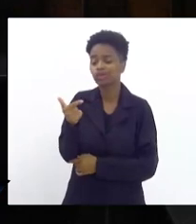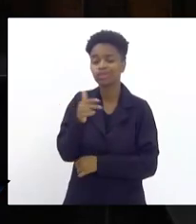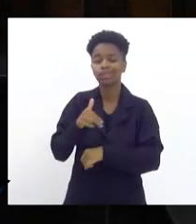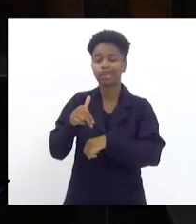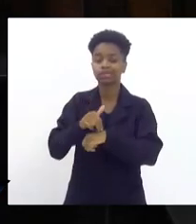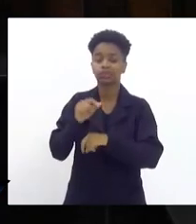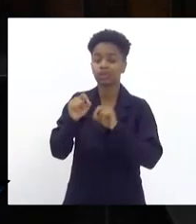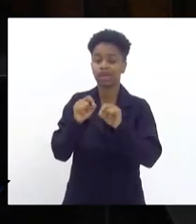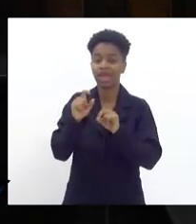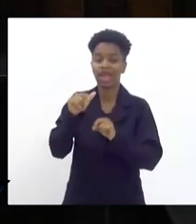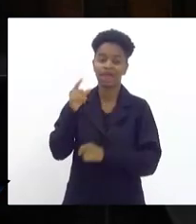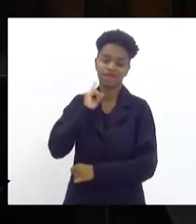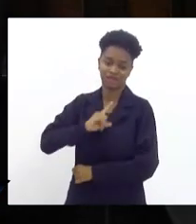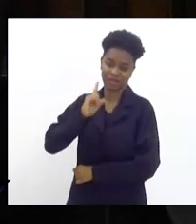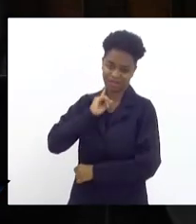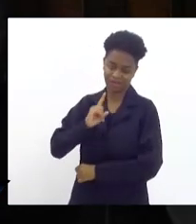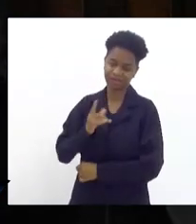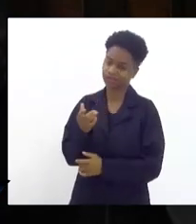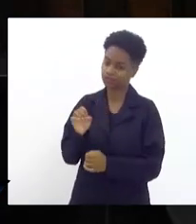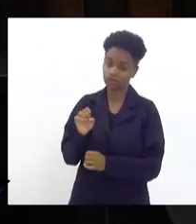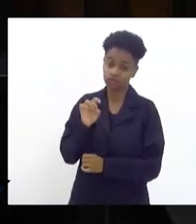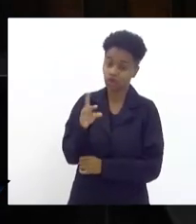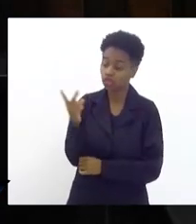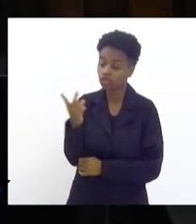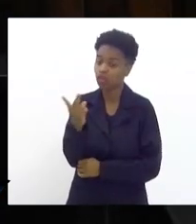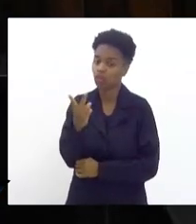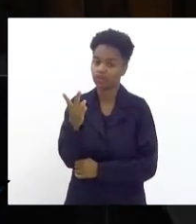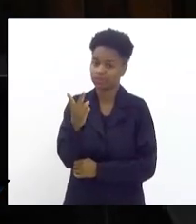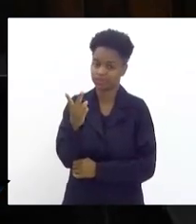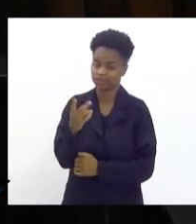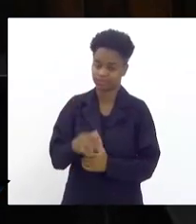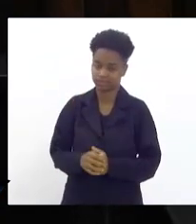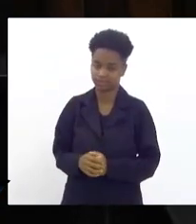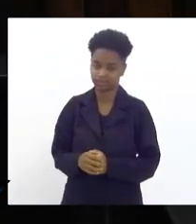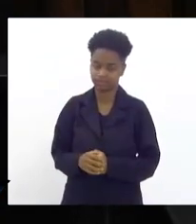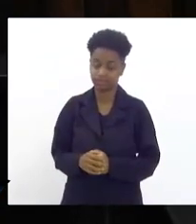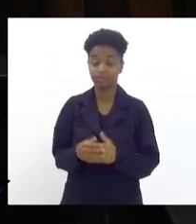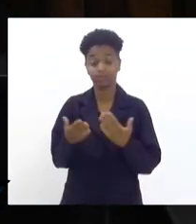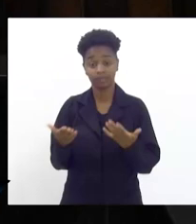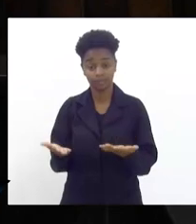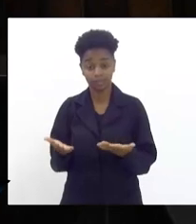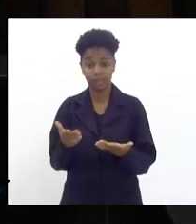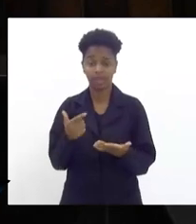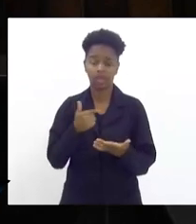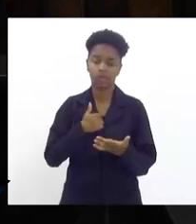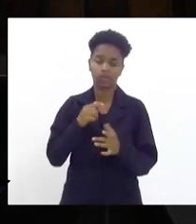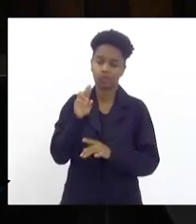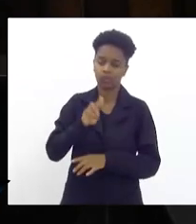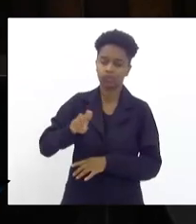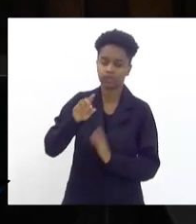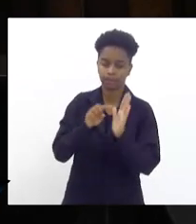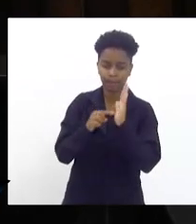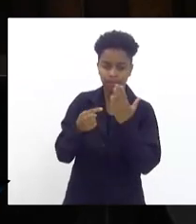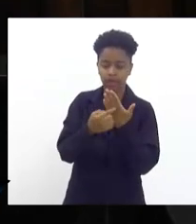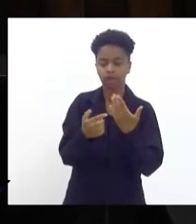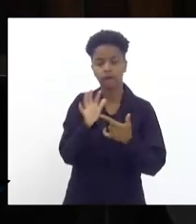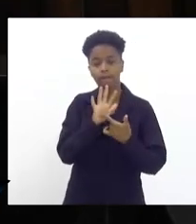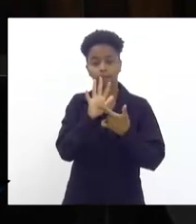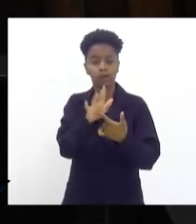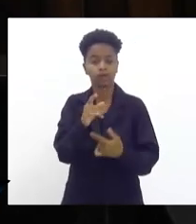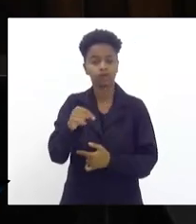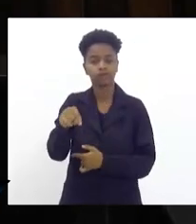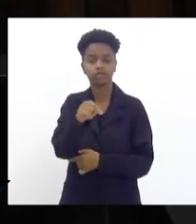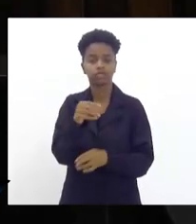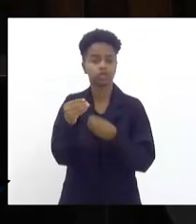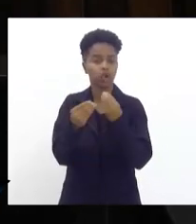É a nação rubro-negra. Eu só tenho duas nações. Mas, a gente está usando esse paradigma para mostrar a importância